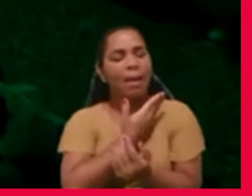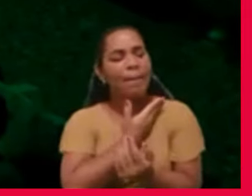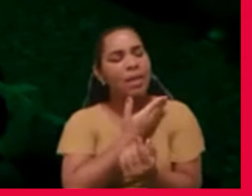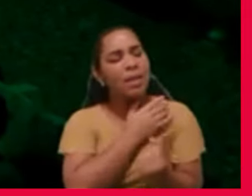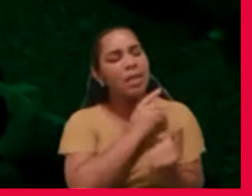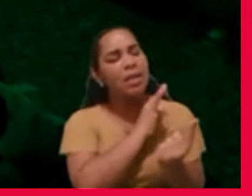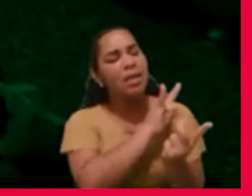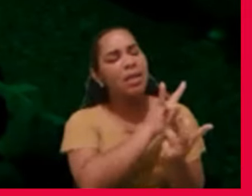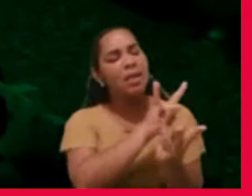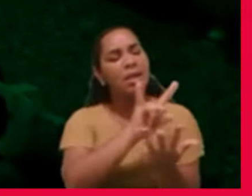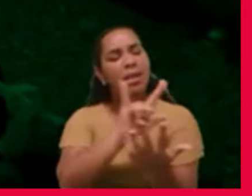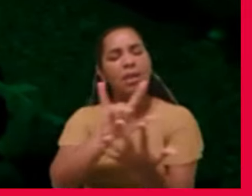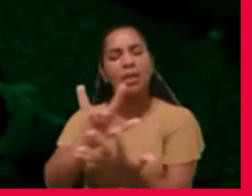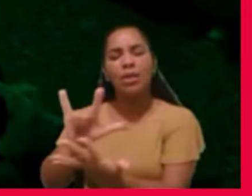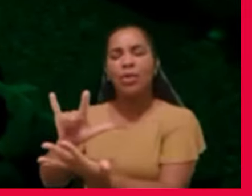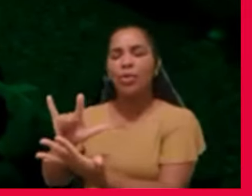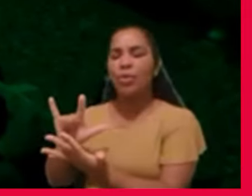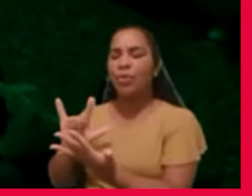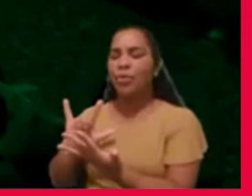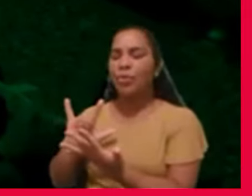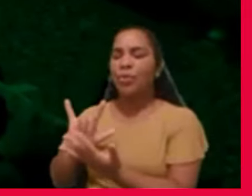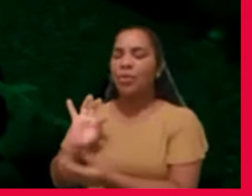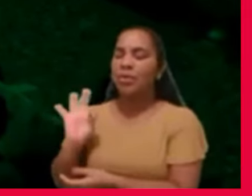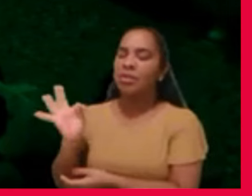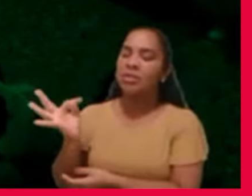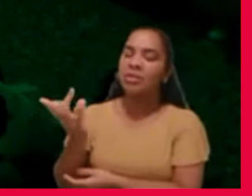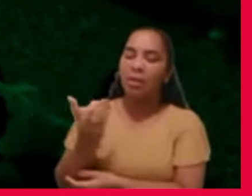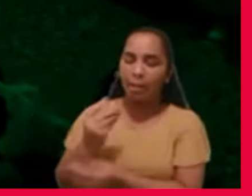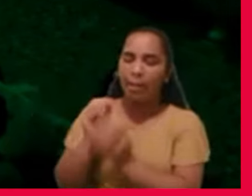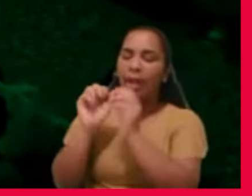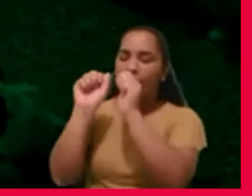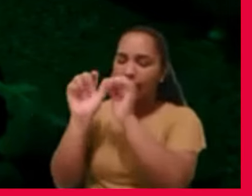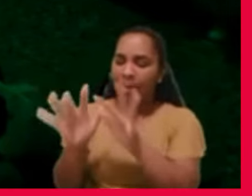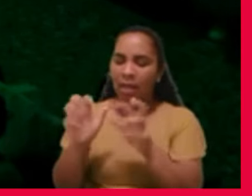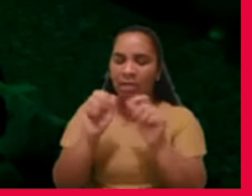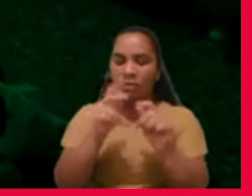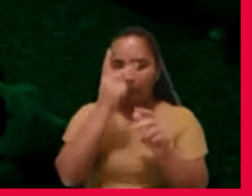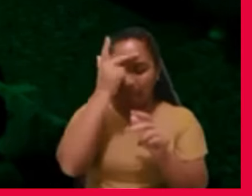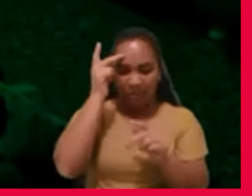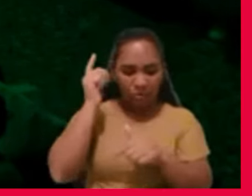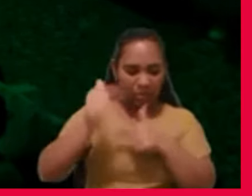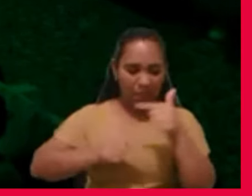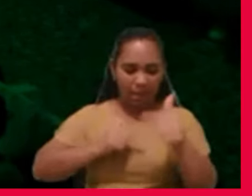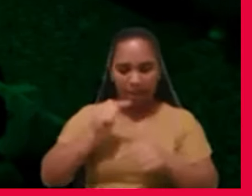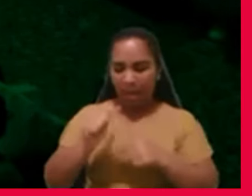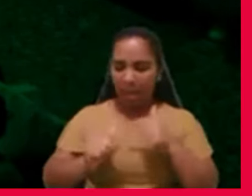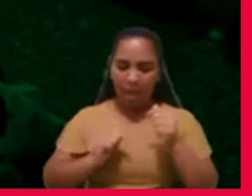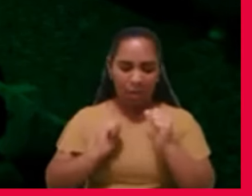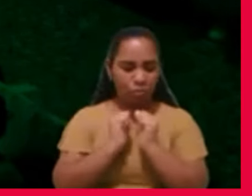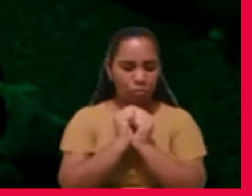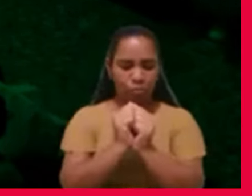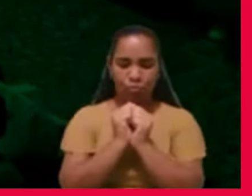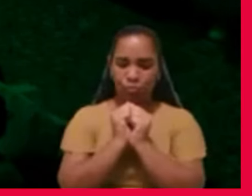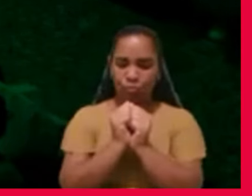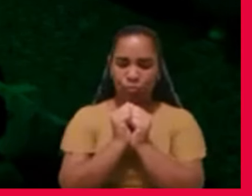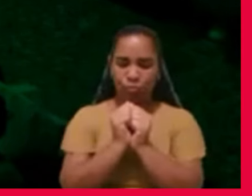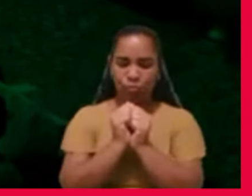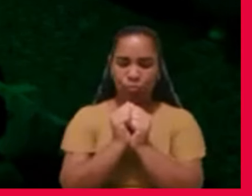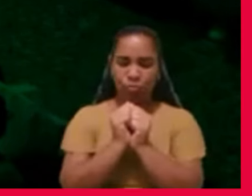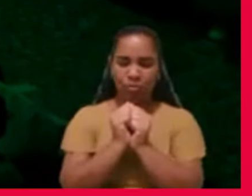pelas pessoas que nos ajudam e permanecem e vezes no anonimato.